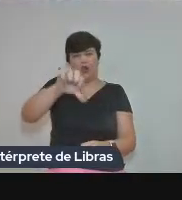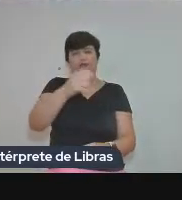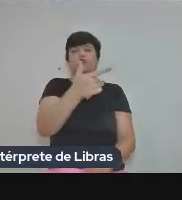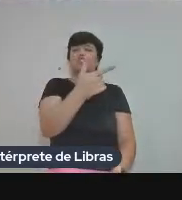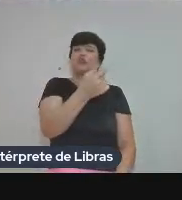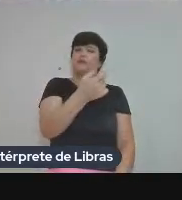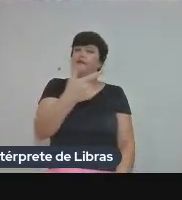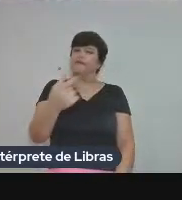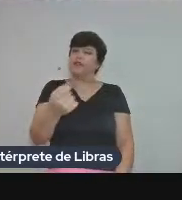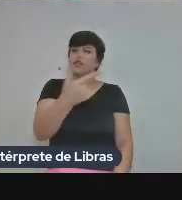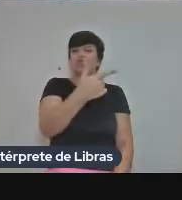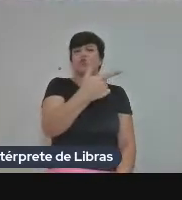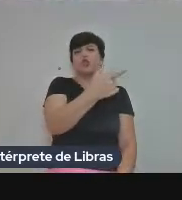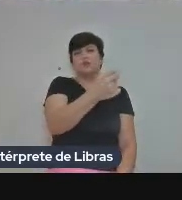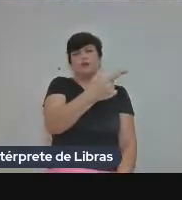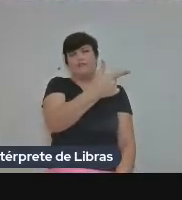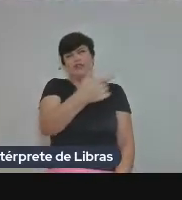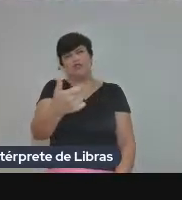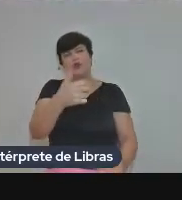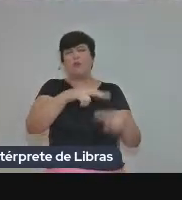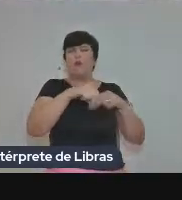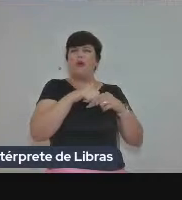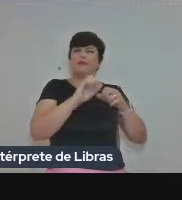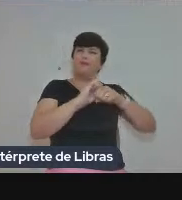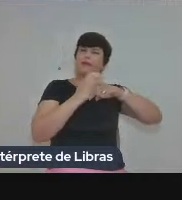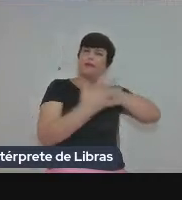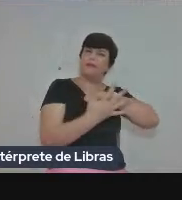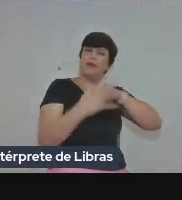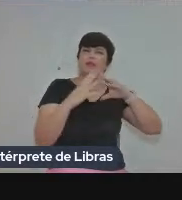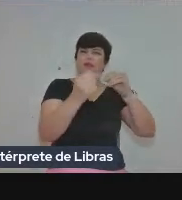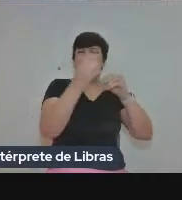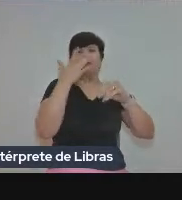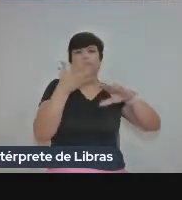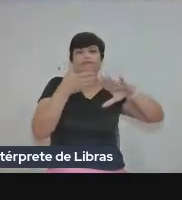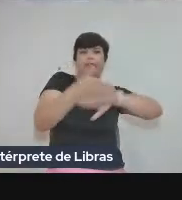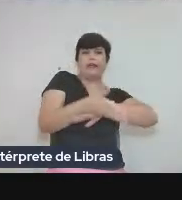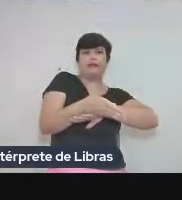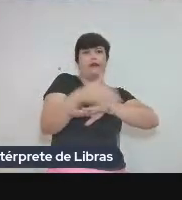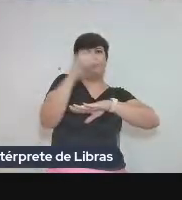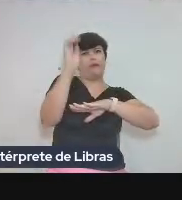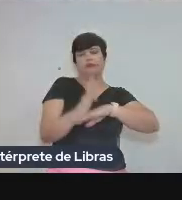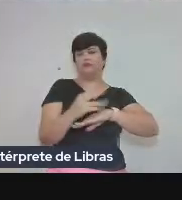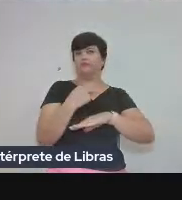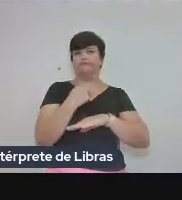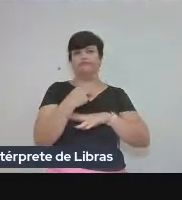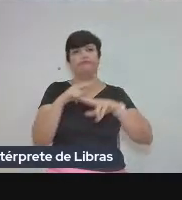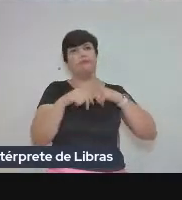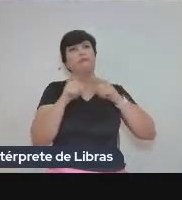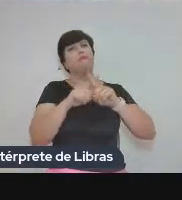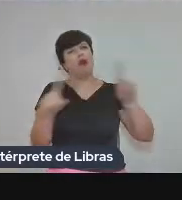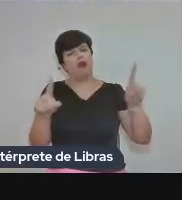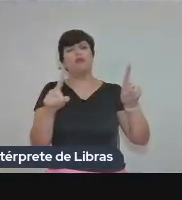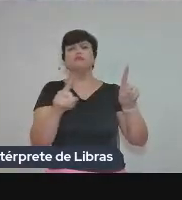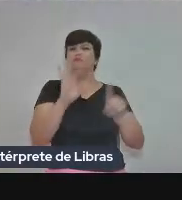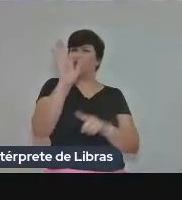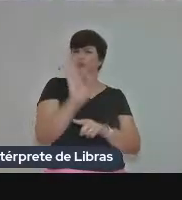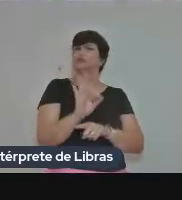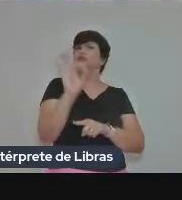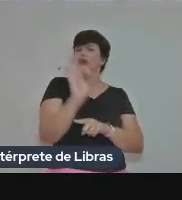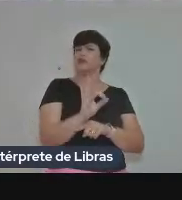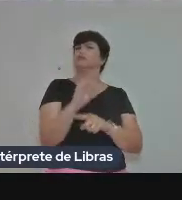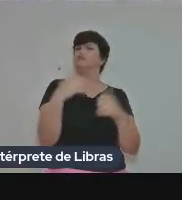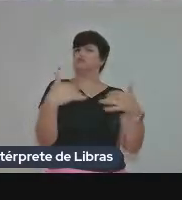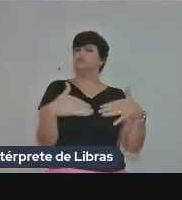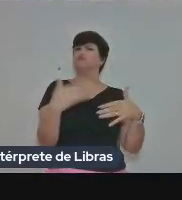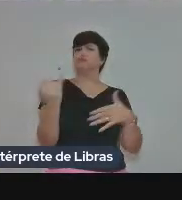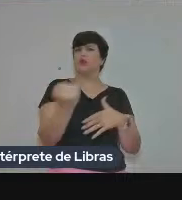significativa, por conta da pandemia, das restrições de movimentação e entrada no país, mas, mesmo assim, foi muito significativa, principalmente se a